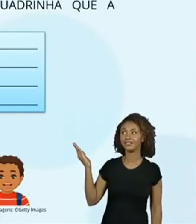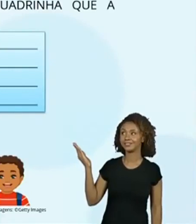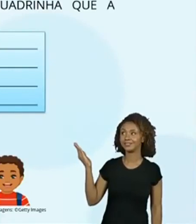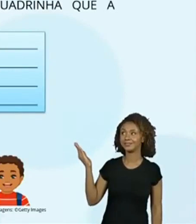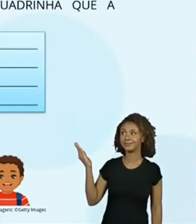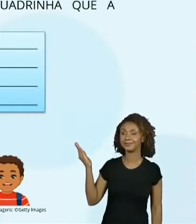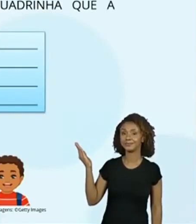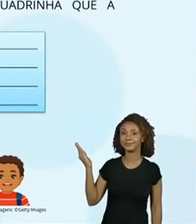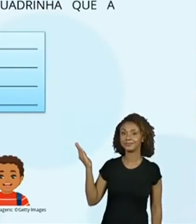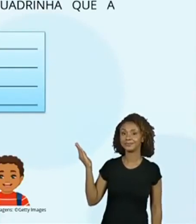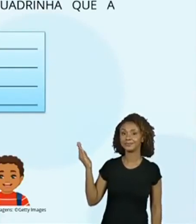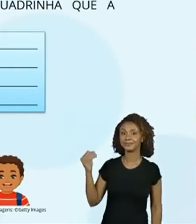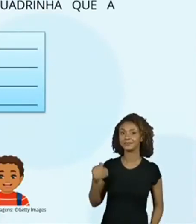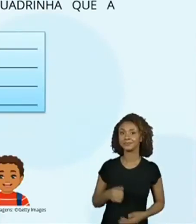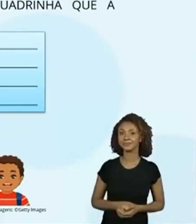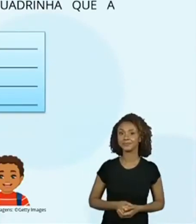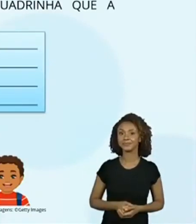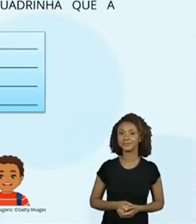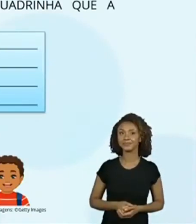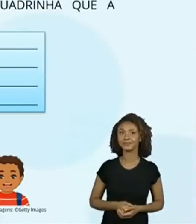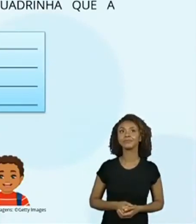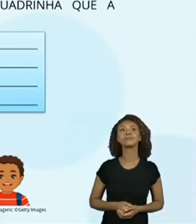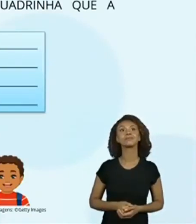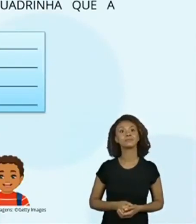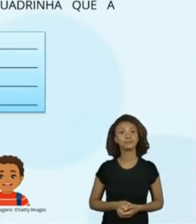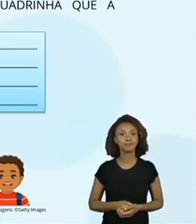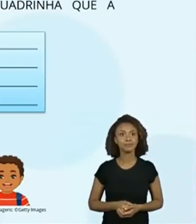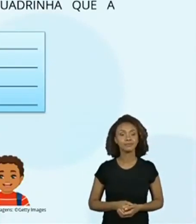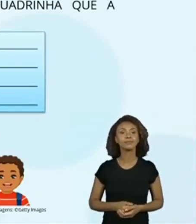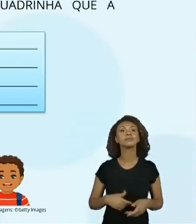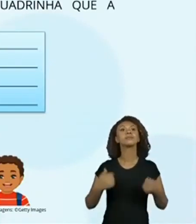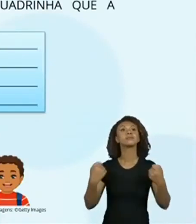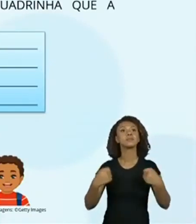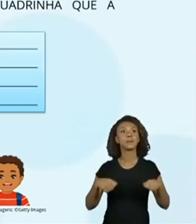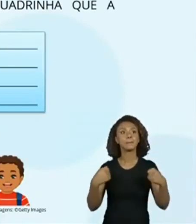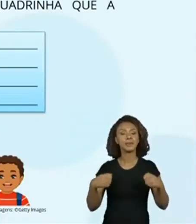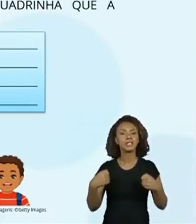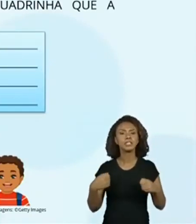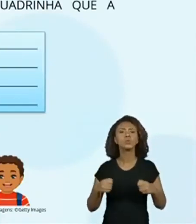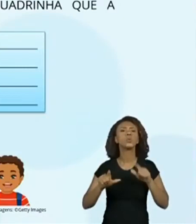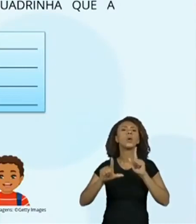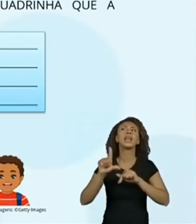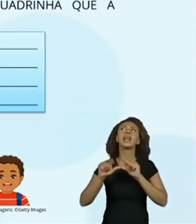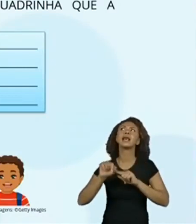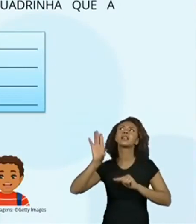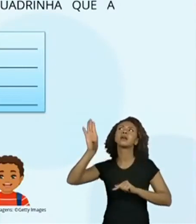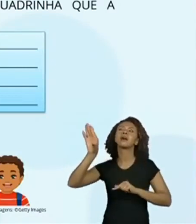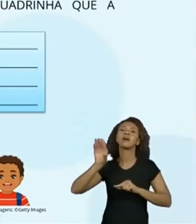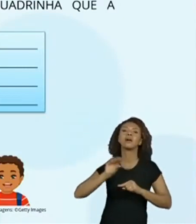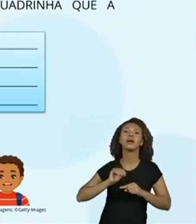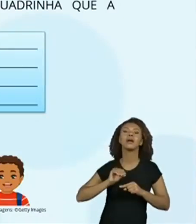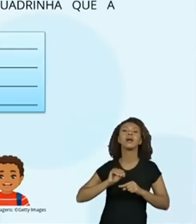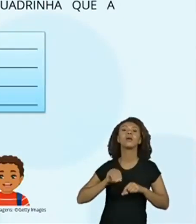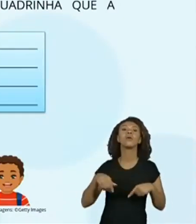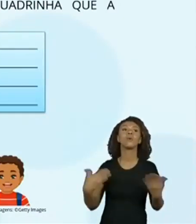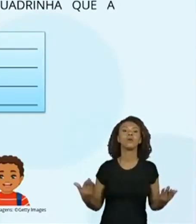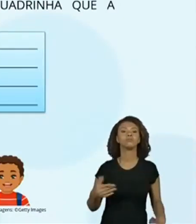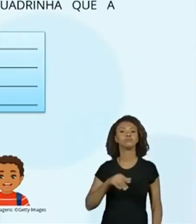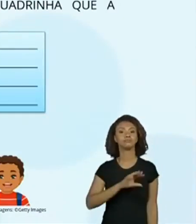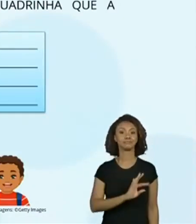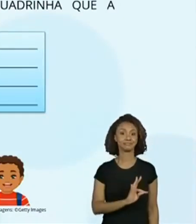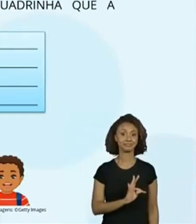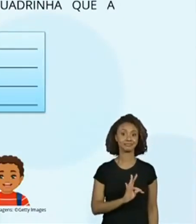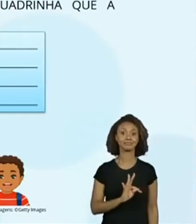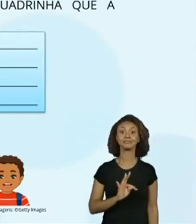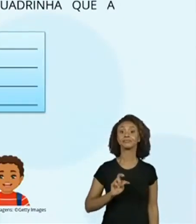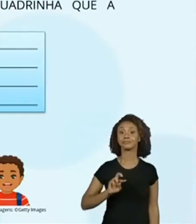Ou, outra. Então, vamos lá. Eu preciso da letra T, o R e